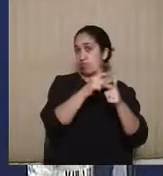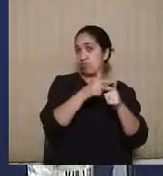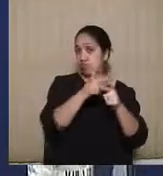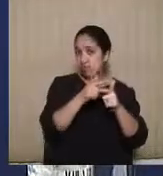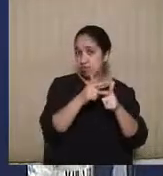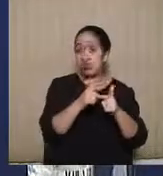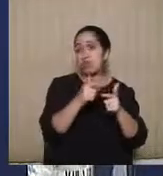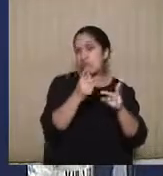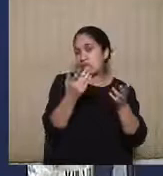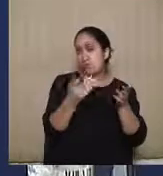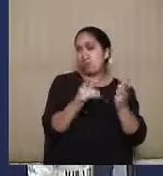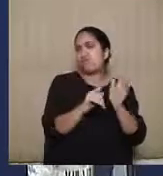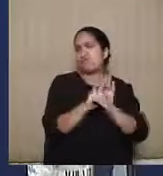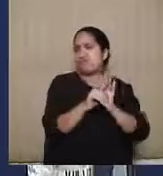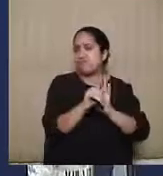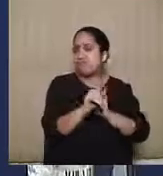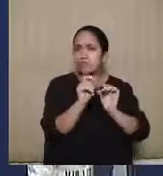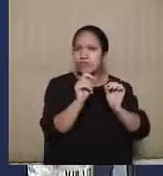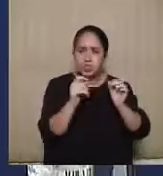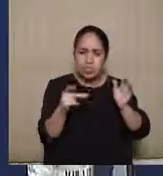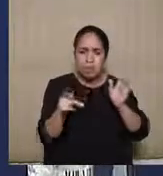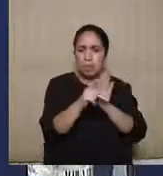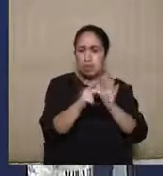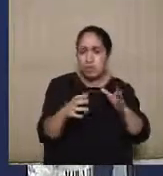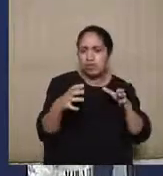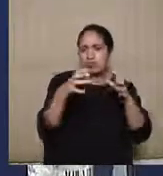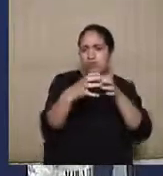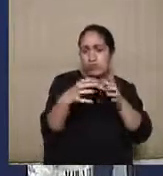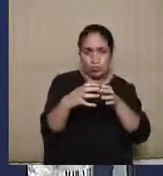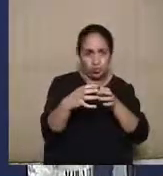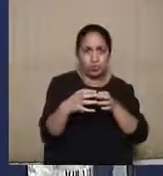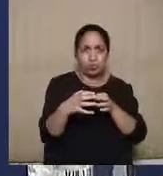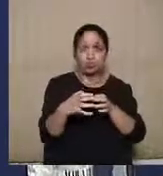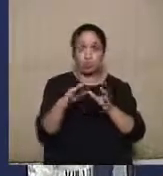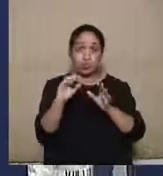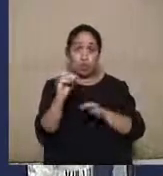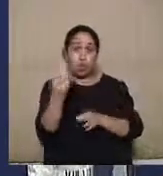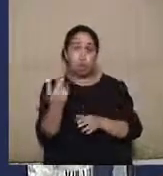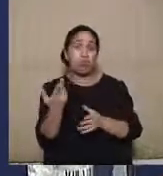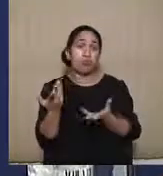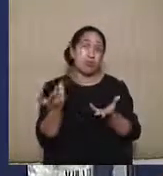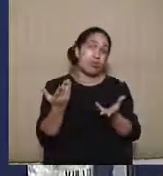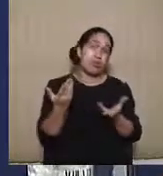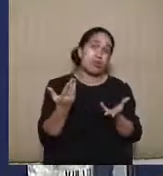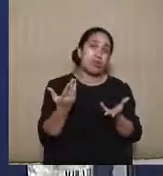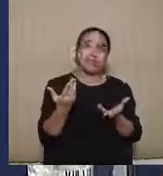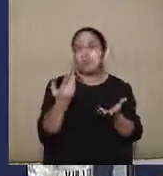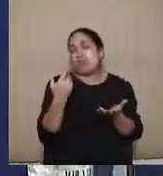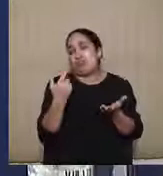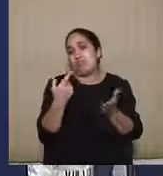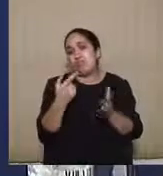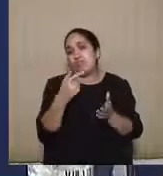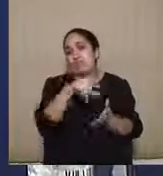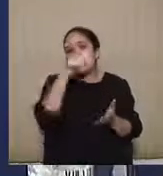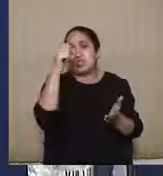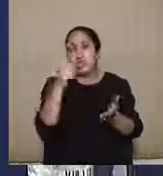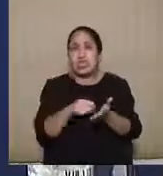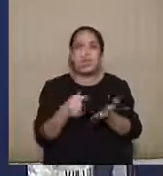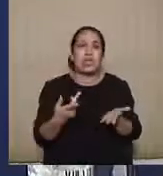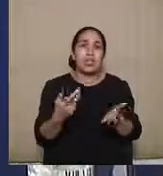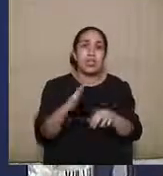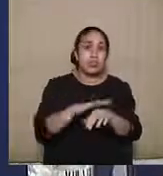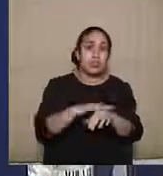questionamento da própria coligação ou da convenção da qual se originou aquela